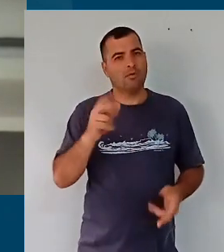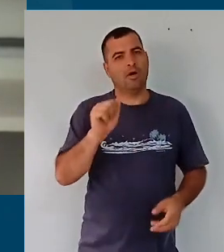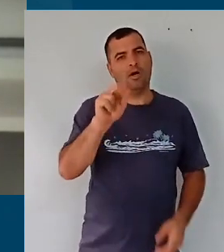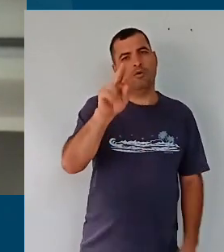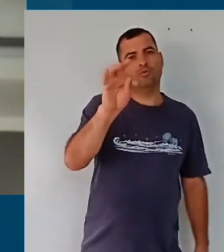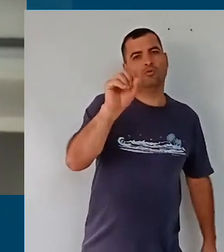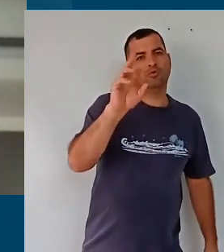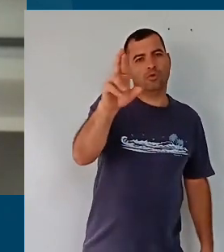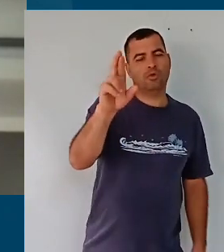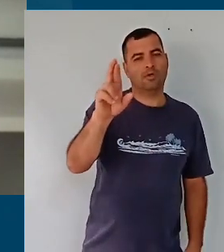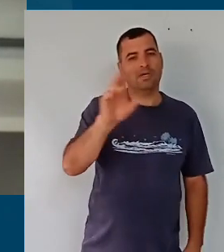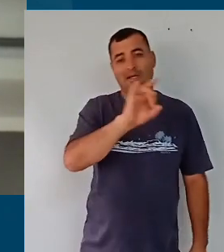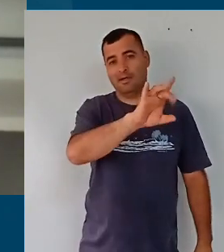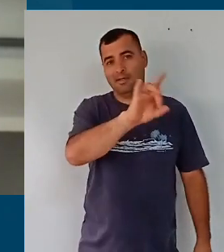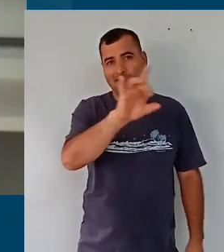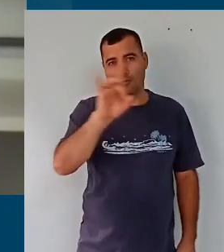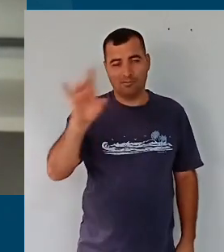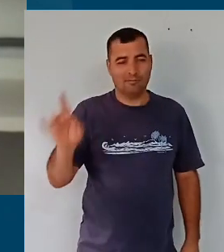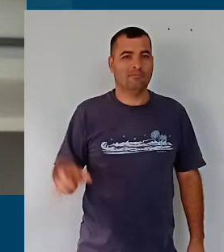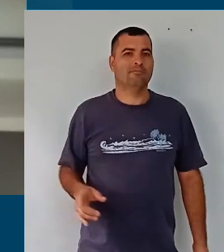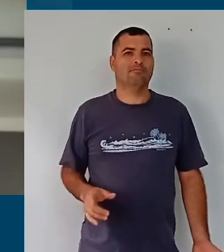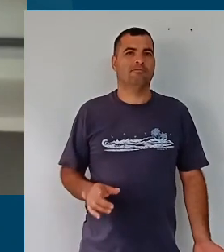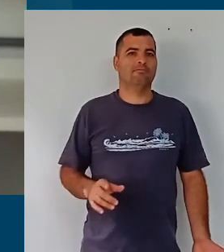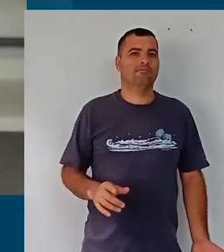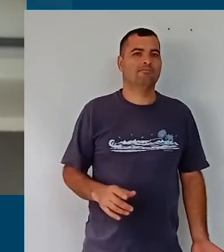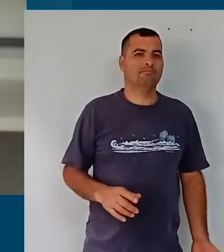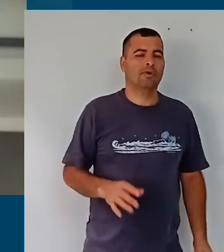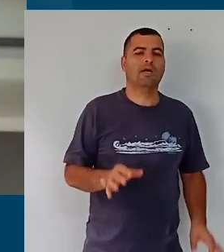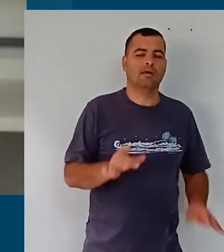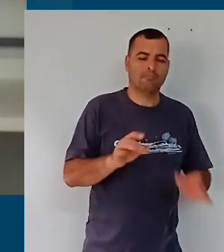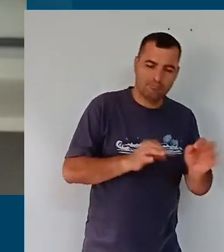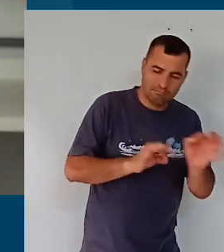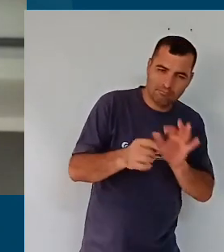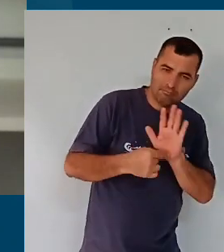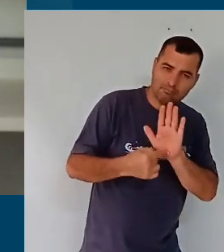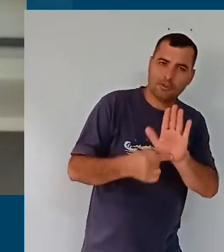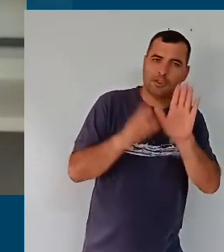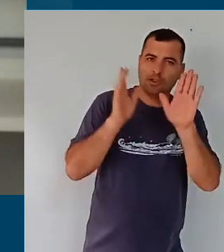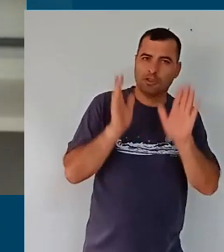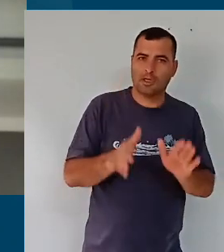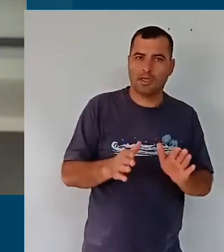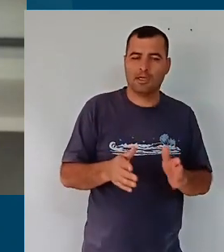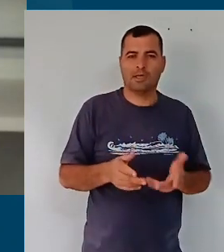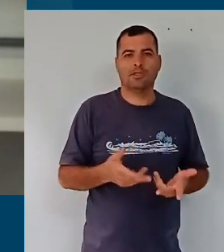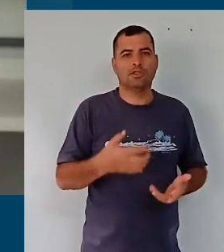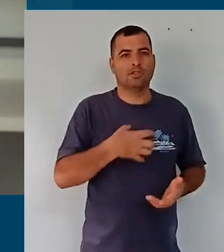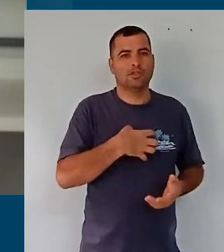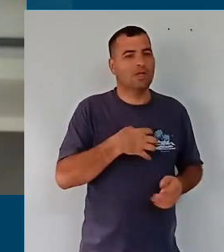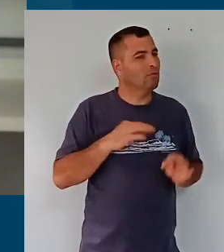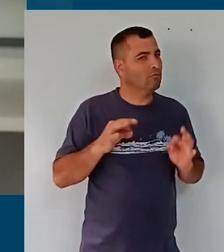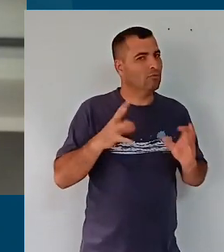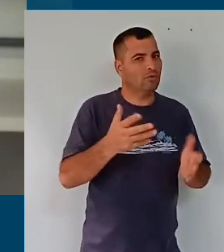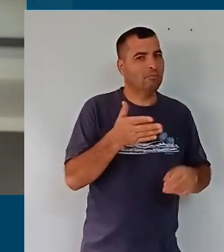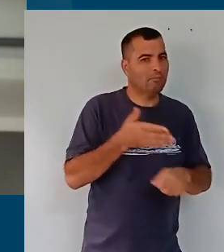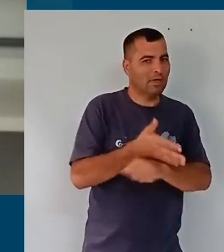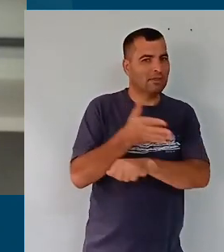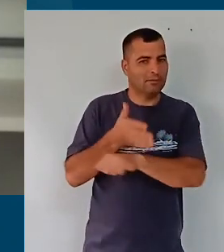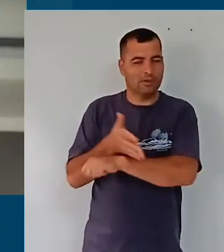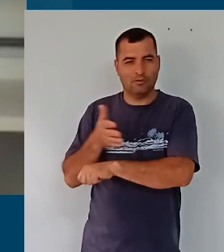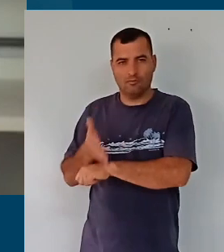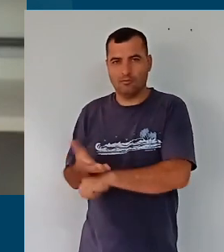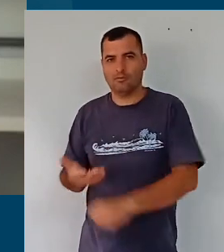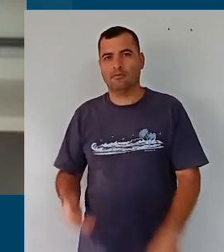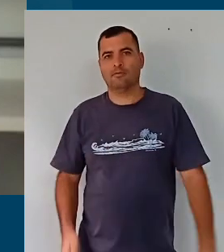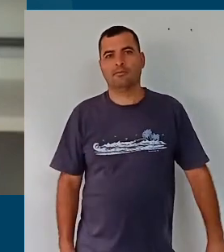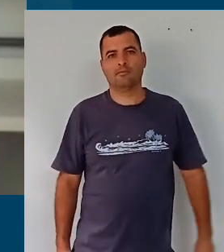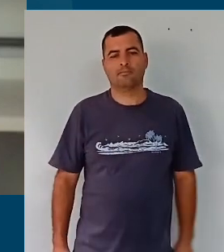dizer, todos devem ser autores dessa proposta, e é por isso que a coisa está sendo caminhada num processo participativo,